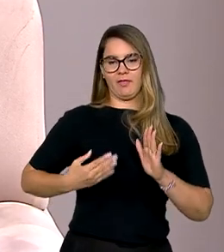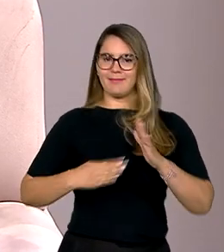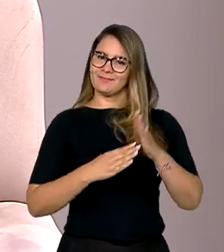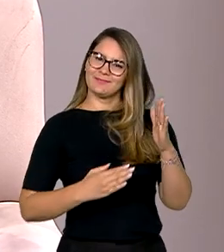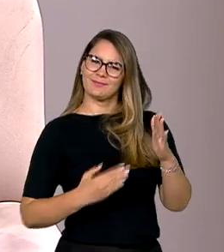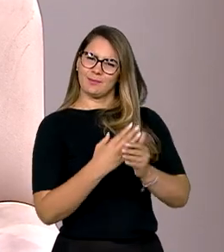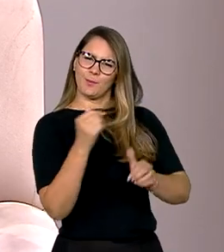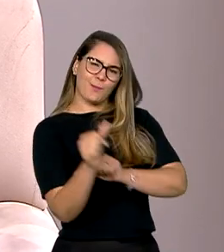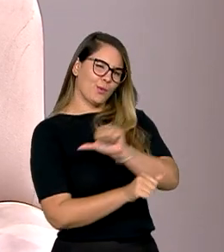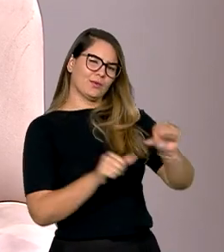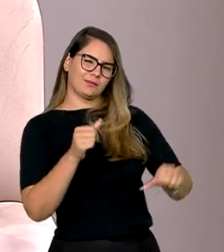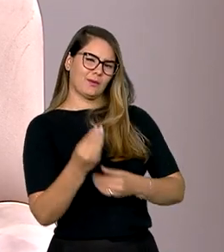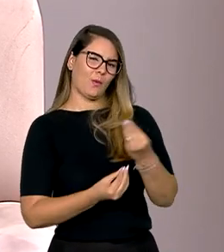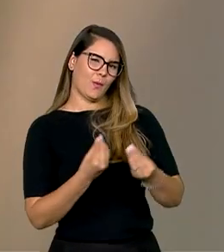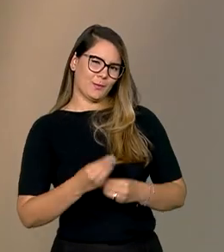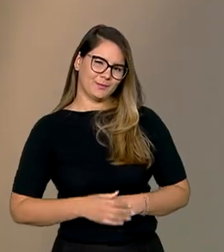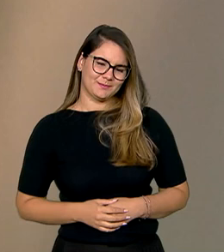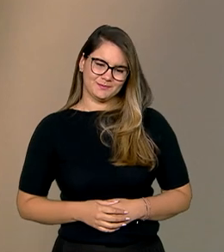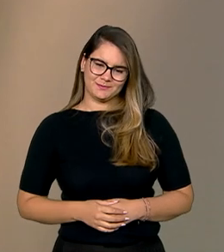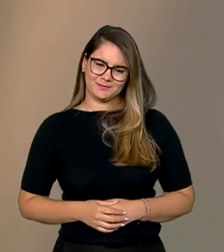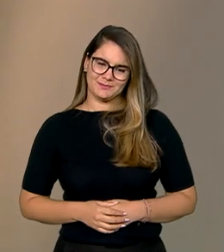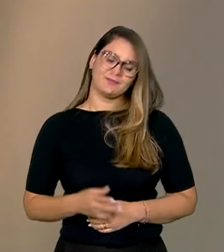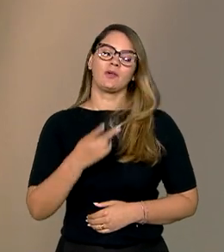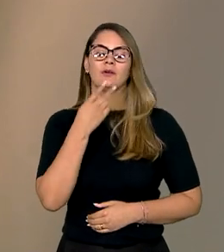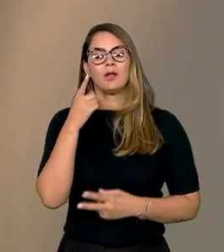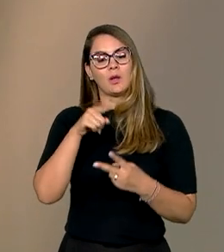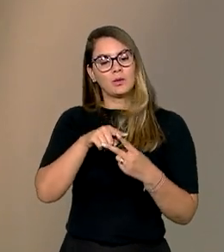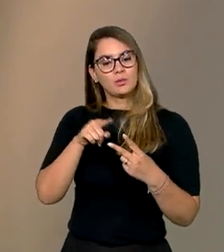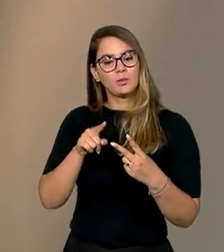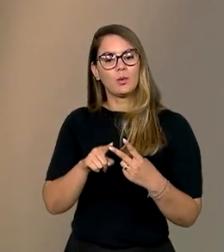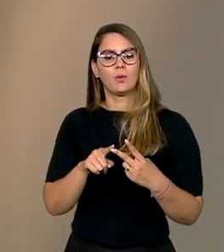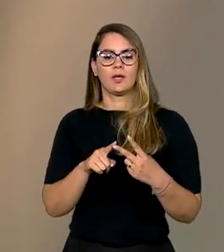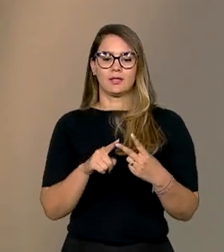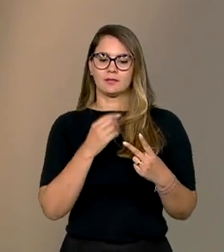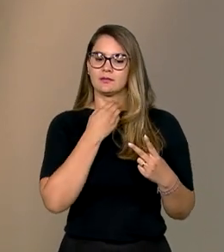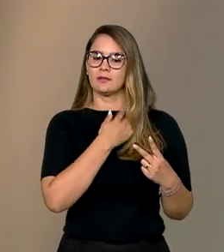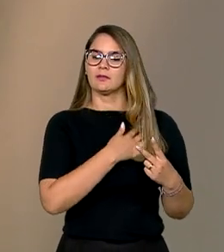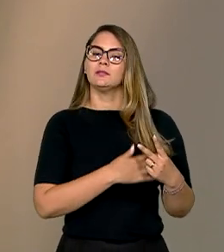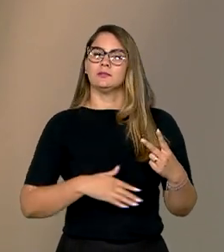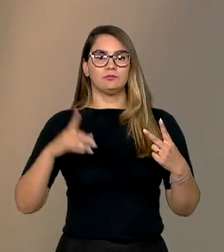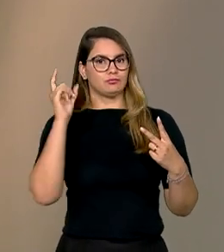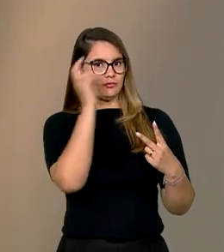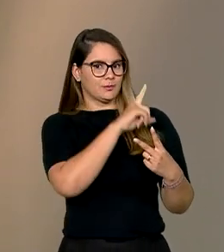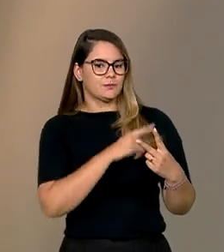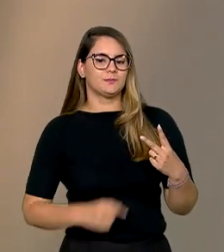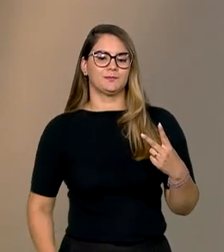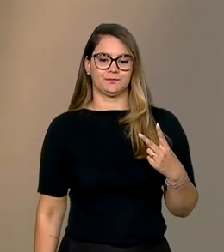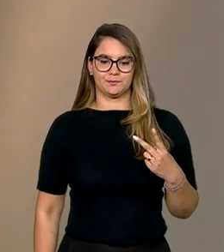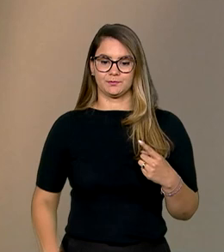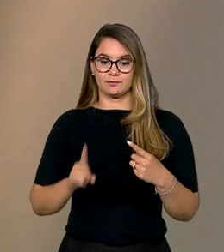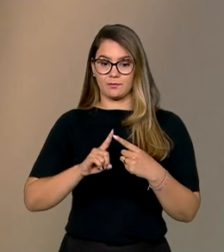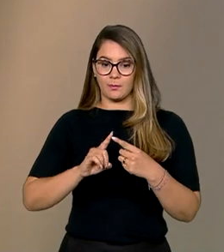mudar essa situação, secretária? Eu vou dizer que são duas grandes dificuldades. A